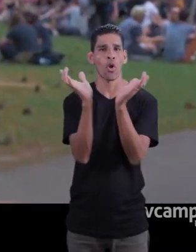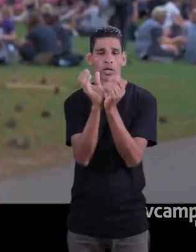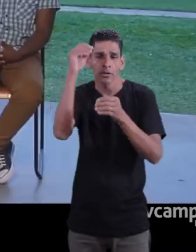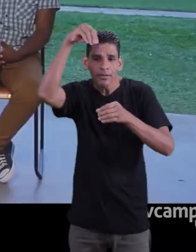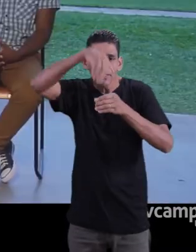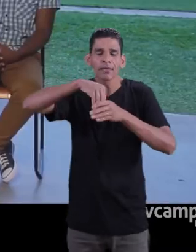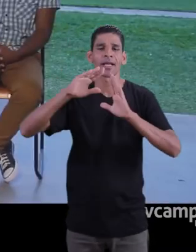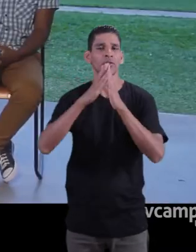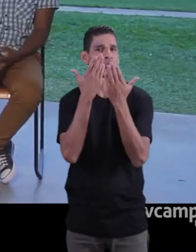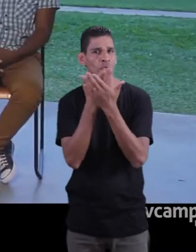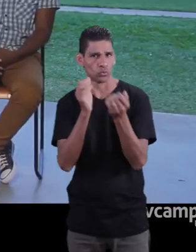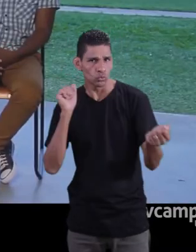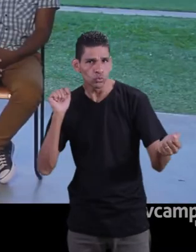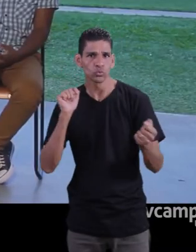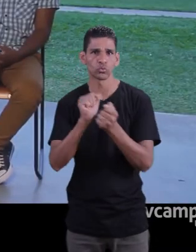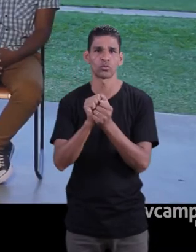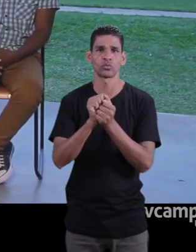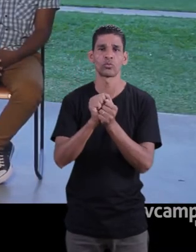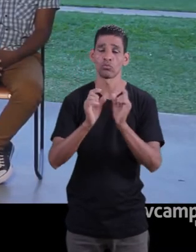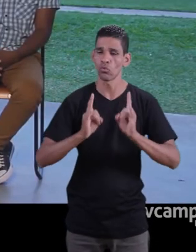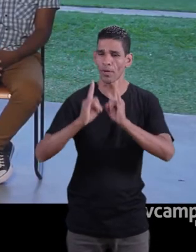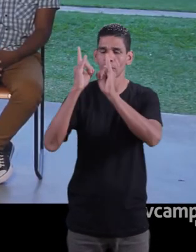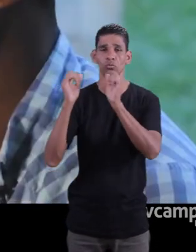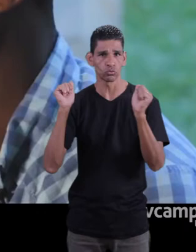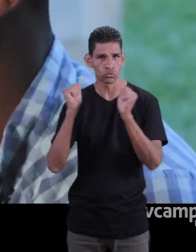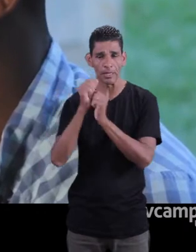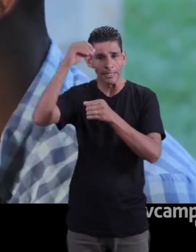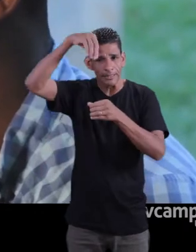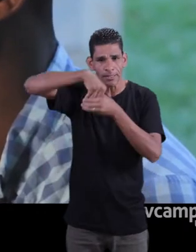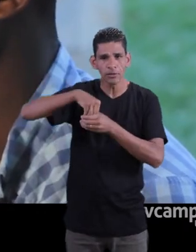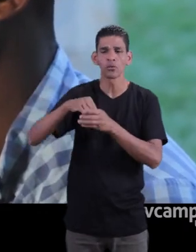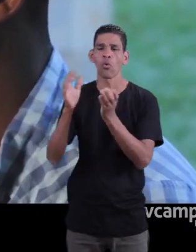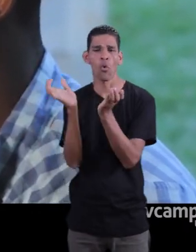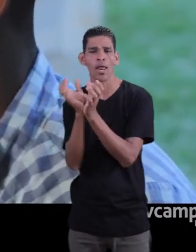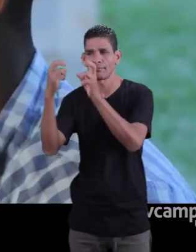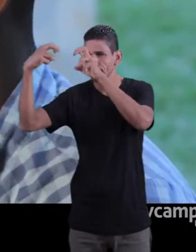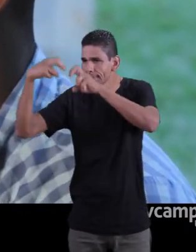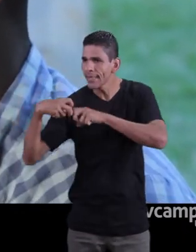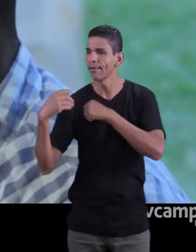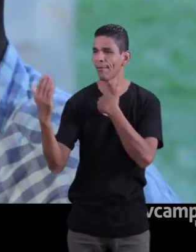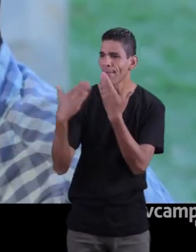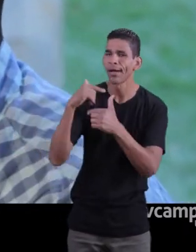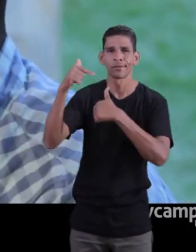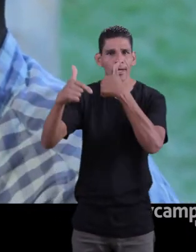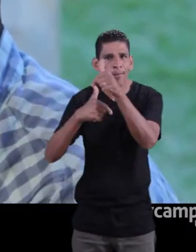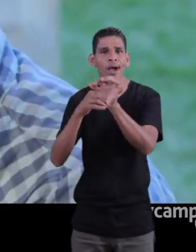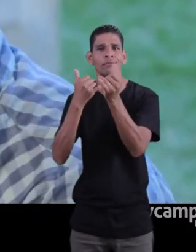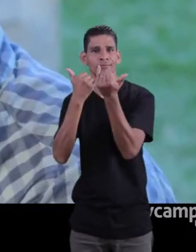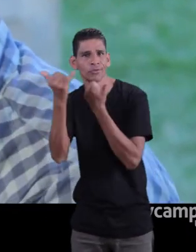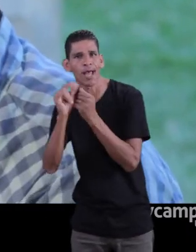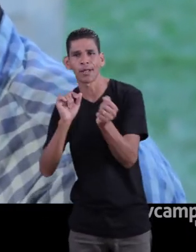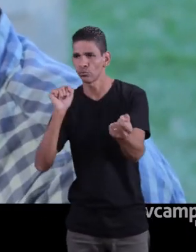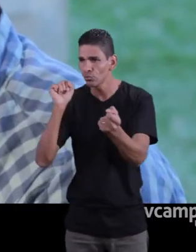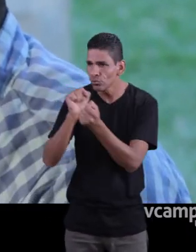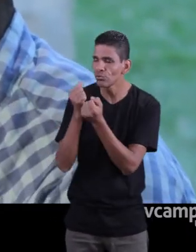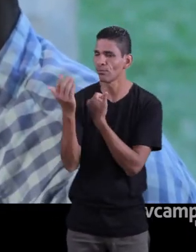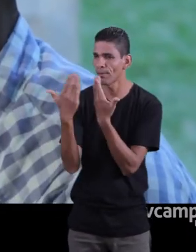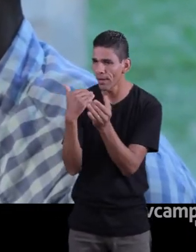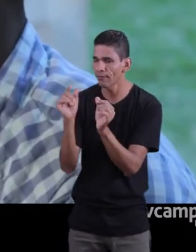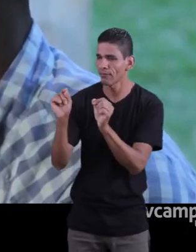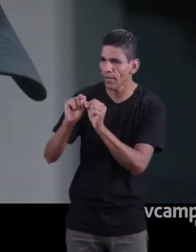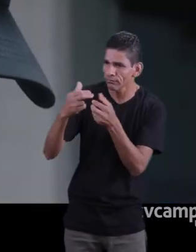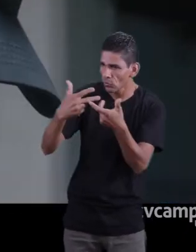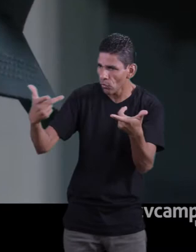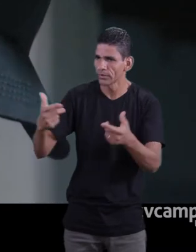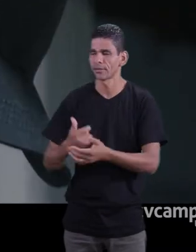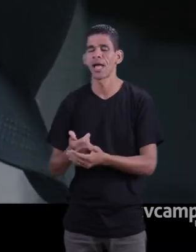bloco que eu. Daí a gente sempre faz os trabalhinhos juntos, tipo, as aulas práticas, daí